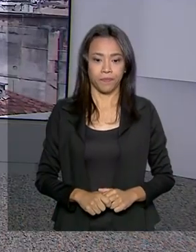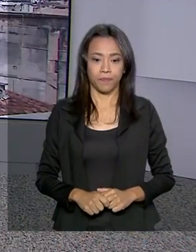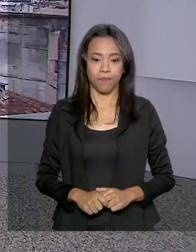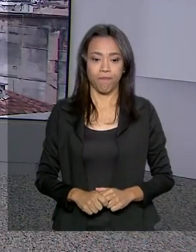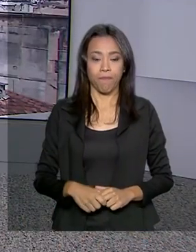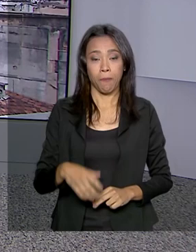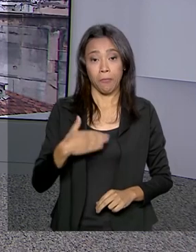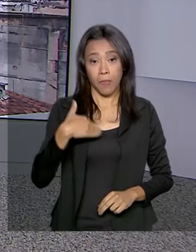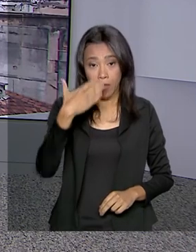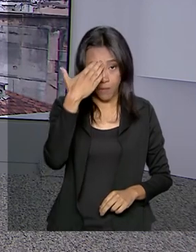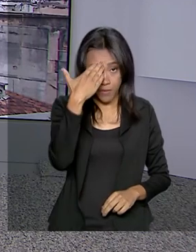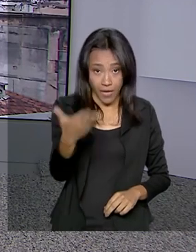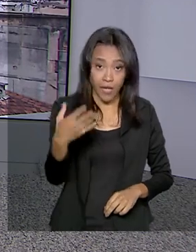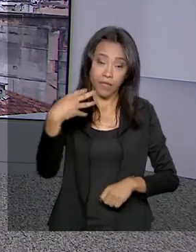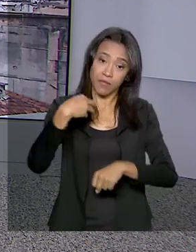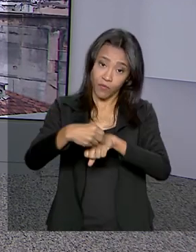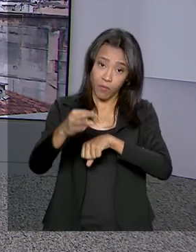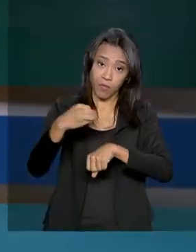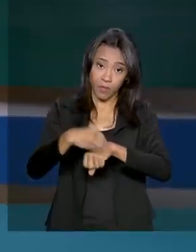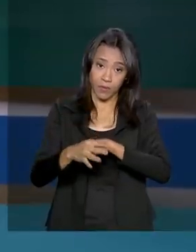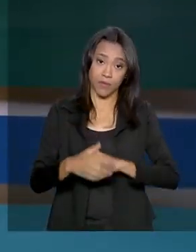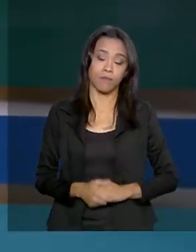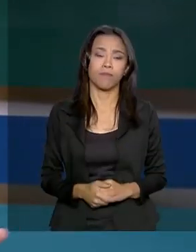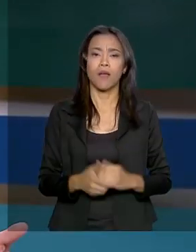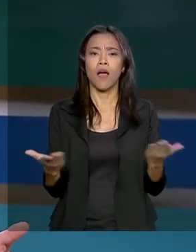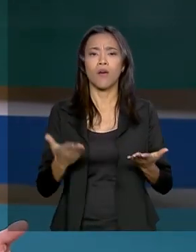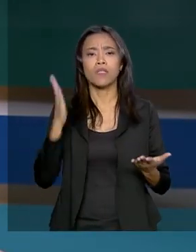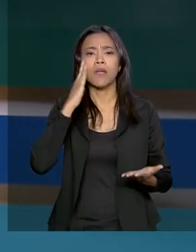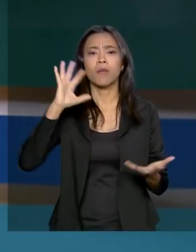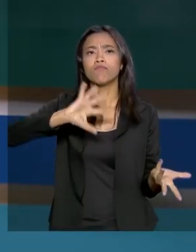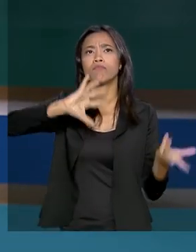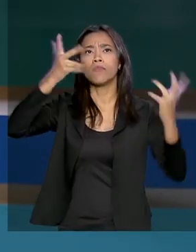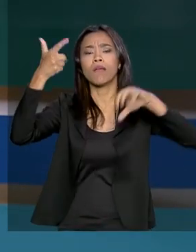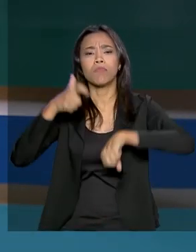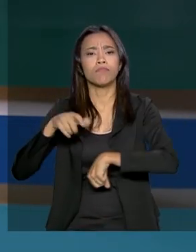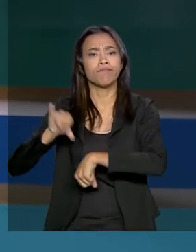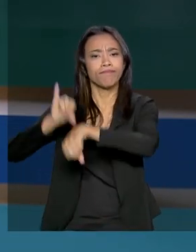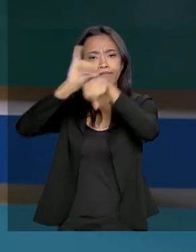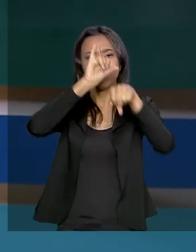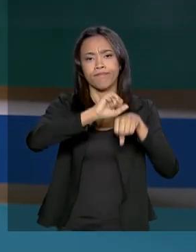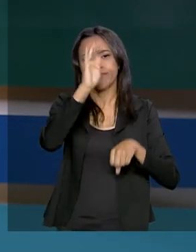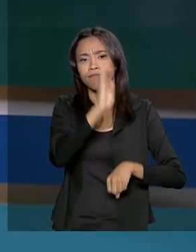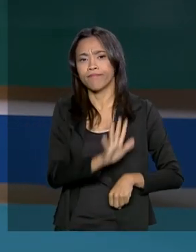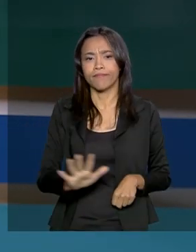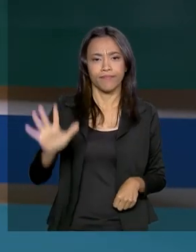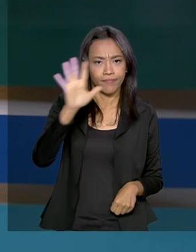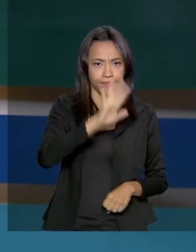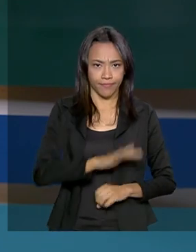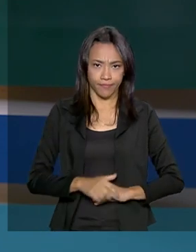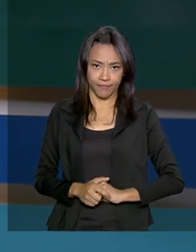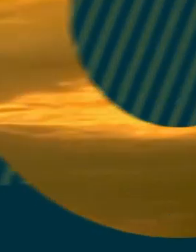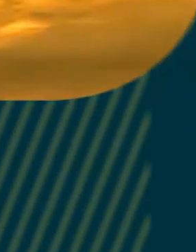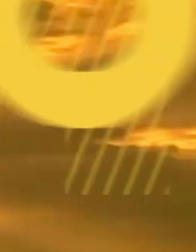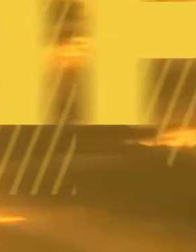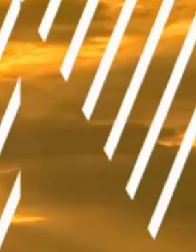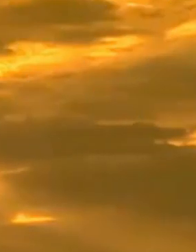Obrigada, Alessandra, pelas suas informações. Hora de saber como fica o tempo em algumas capitais.